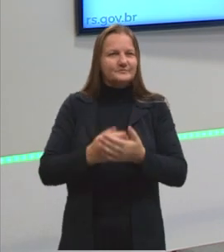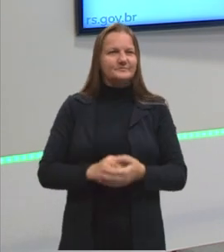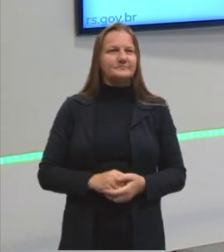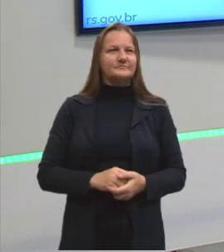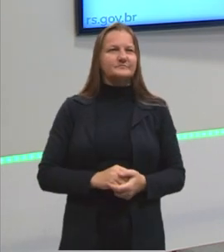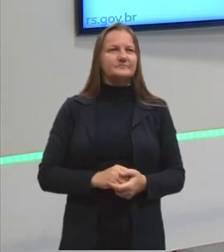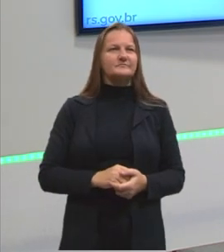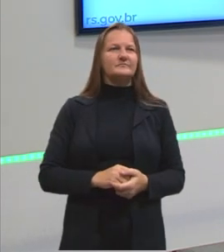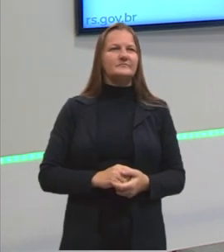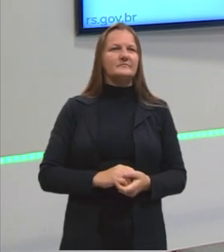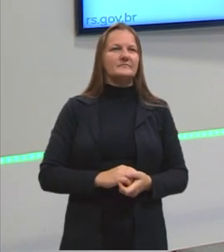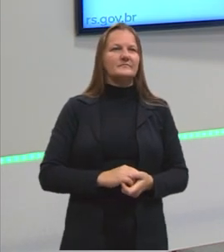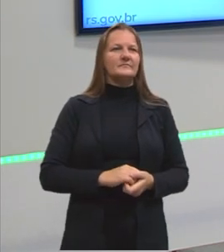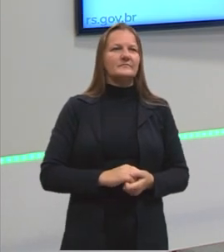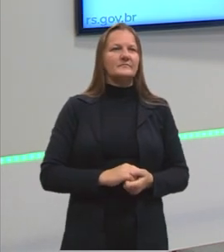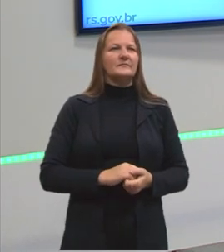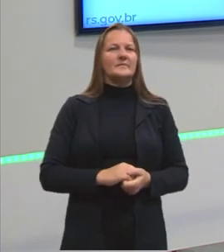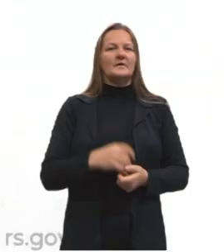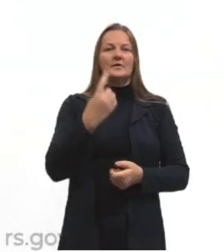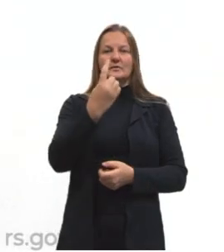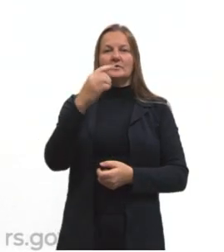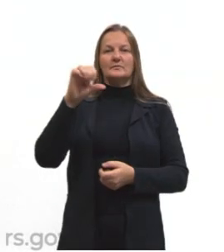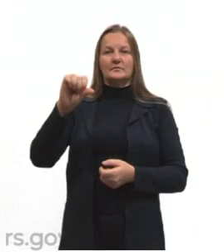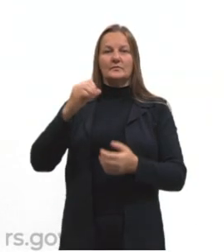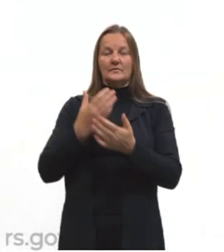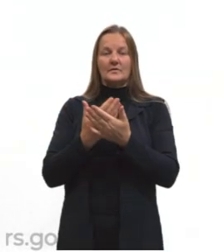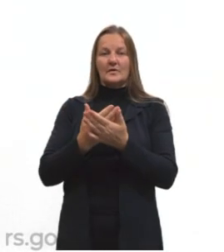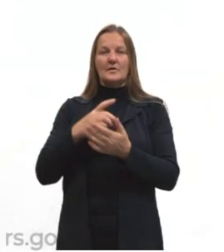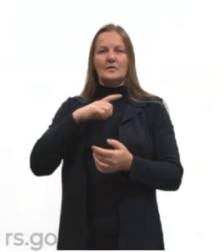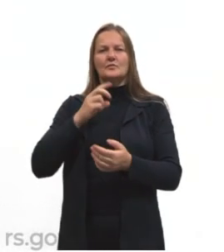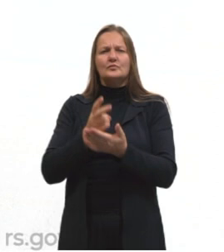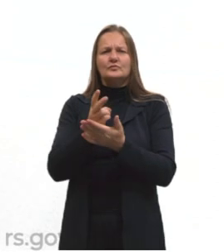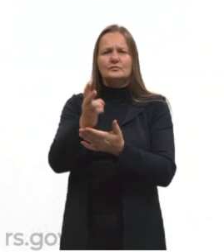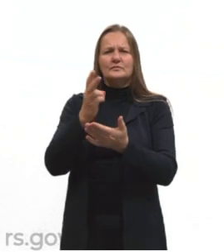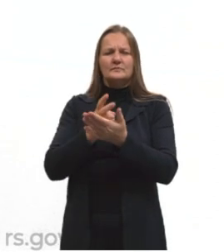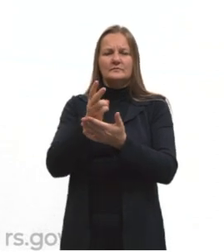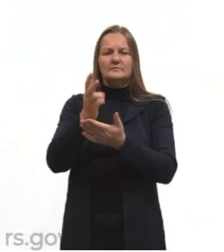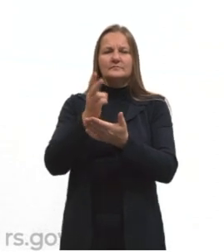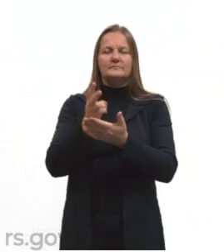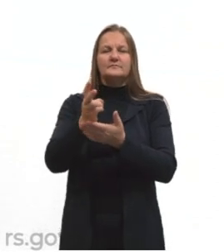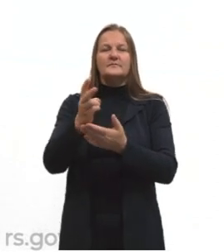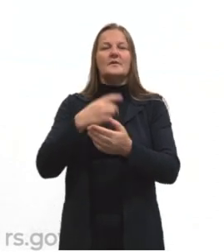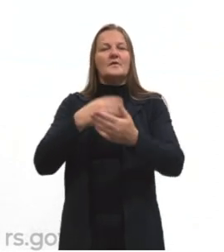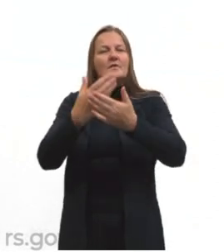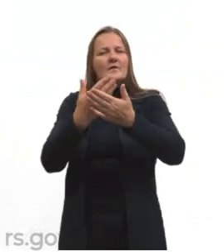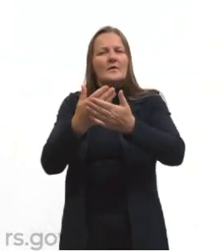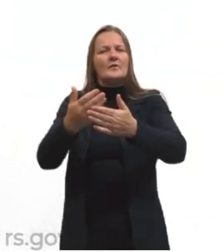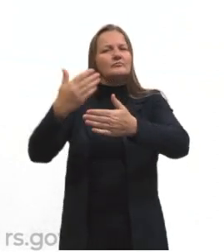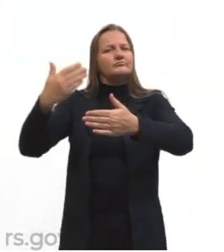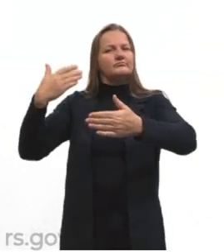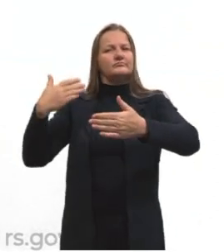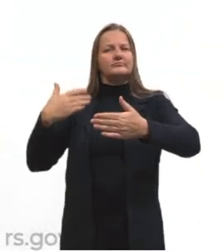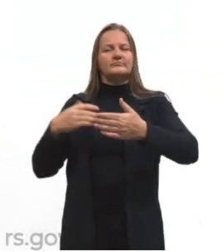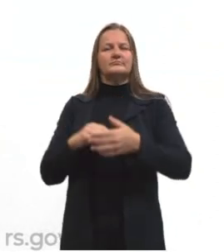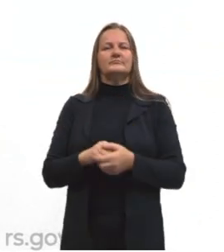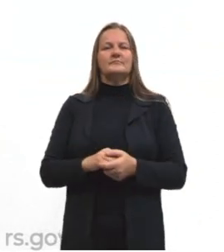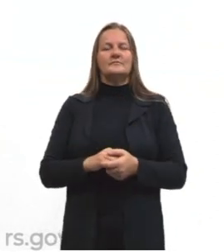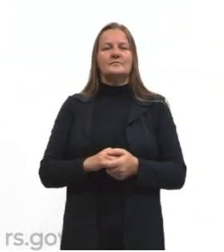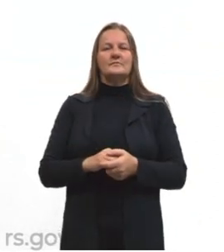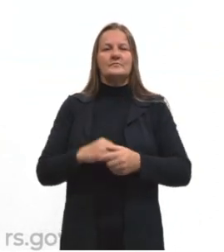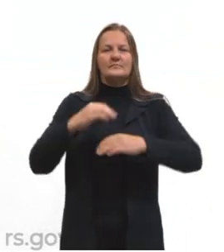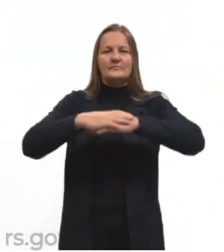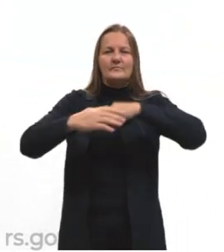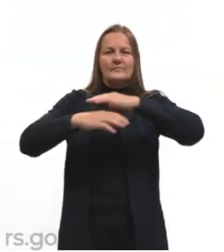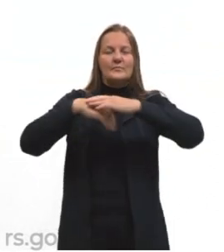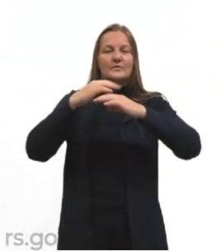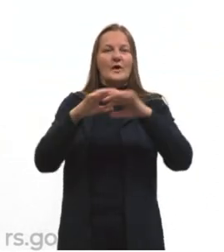A nossa 19ª aula é sequência das nossas duas aulas anteriores. A gente está falando aí sobre montar